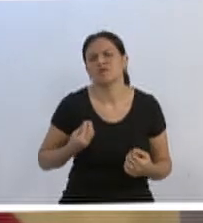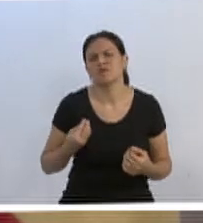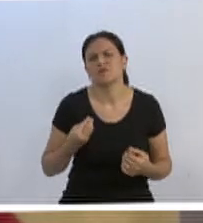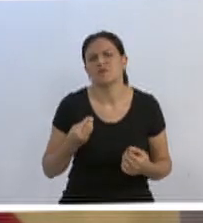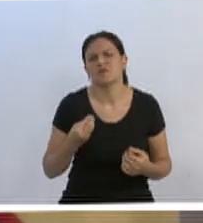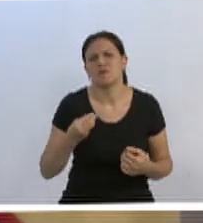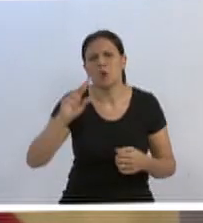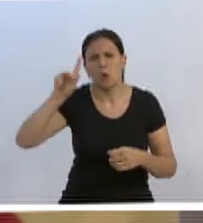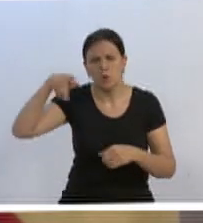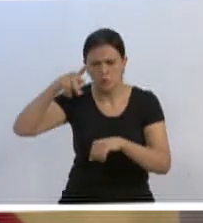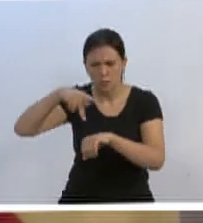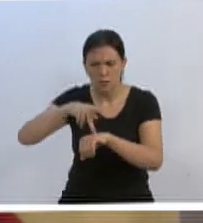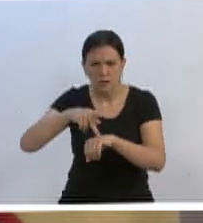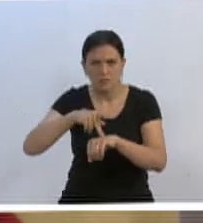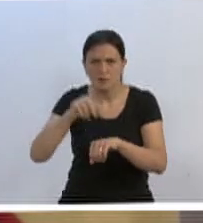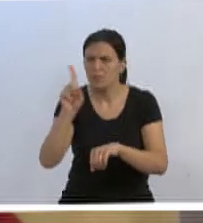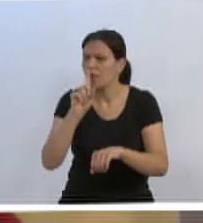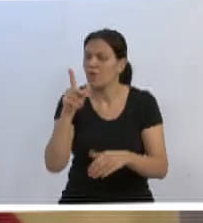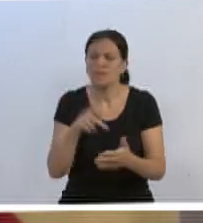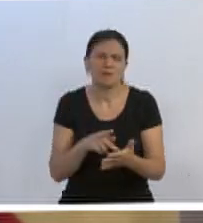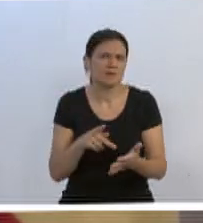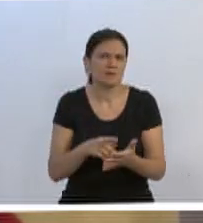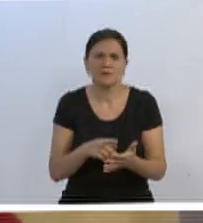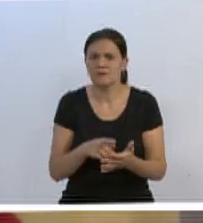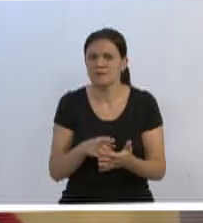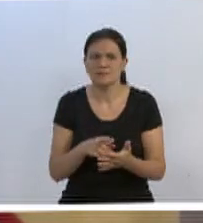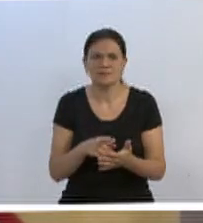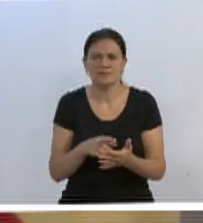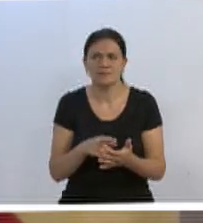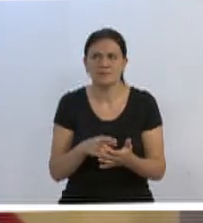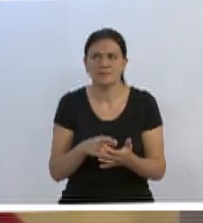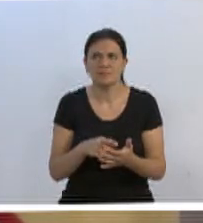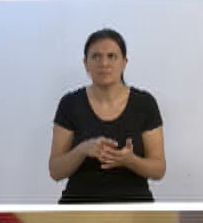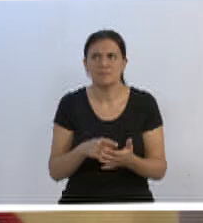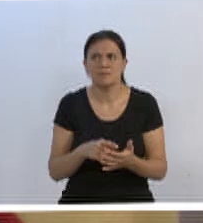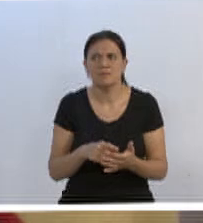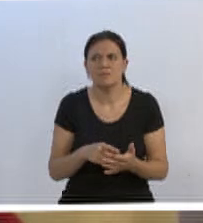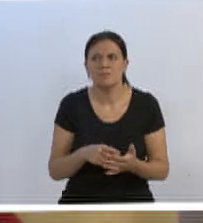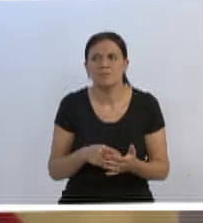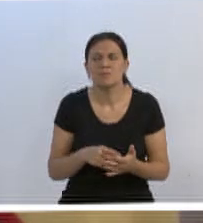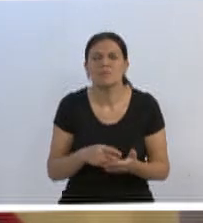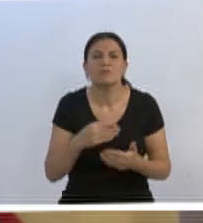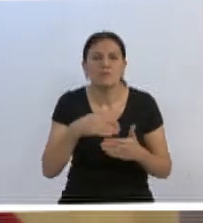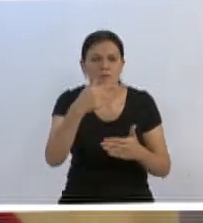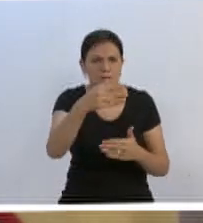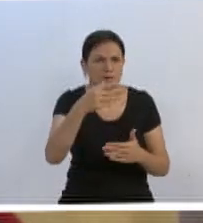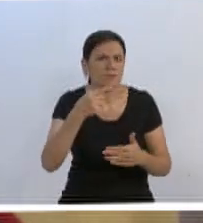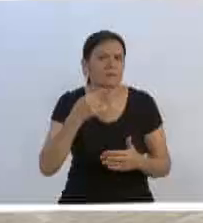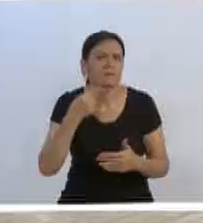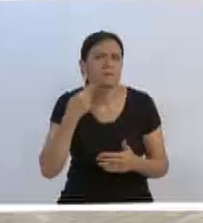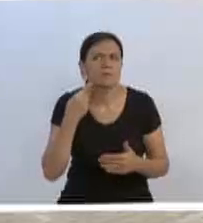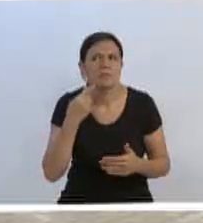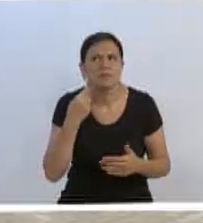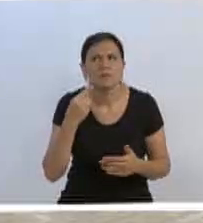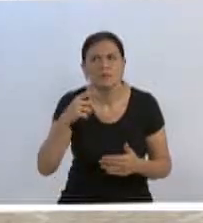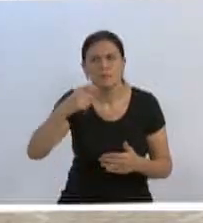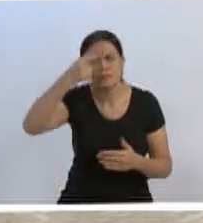do dia a dia de Blumenau. Trarei aqui de forma consistente. Vereador Lanzarim, eu permito a palavra ao vereador Adriano Pereira.